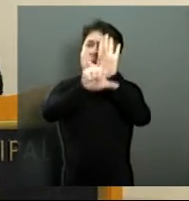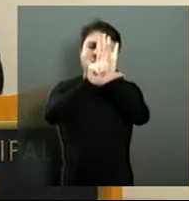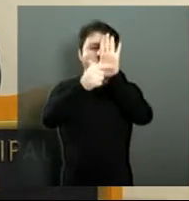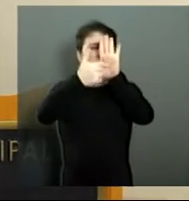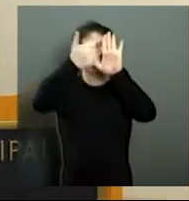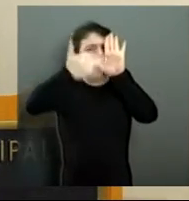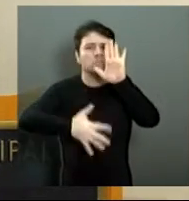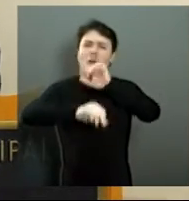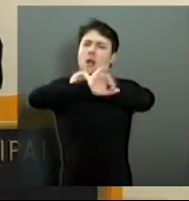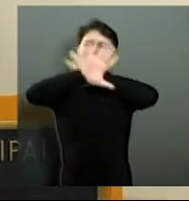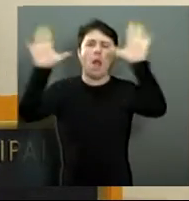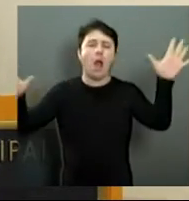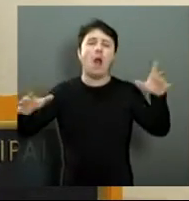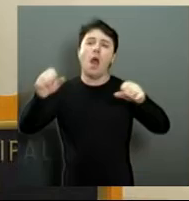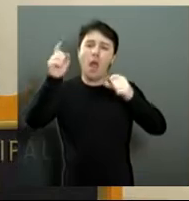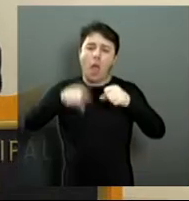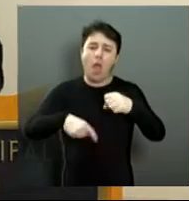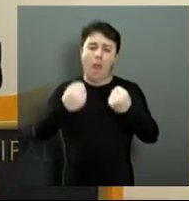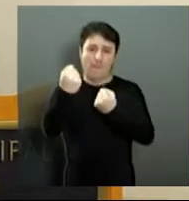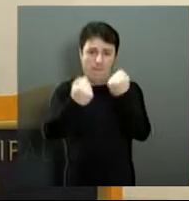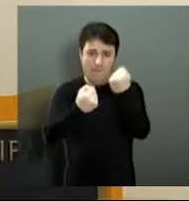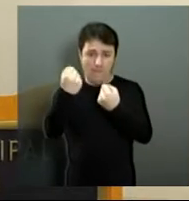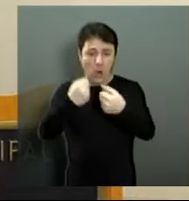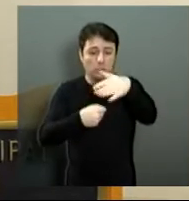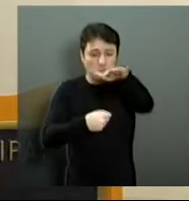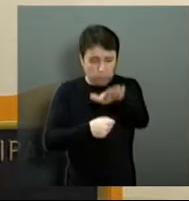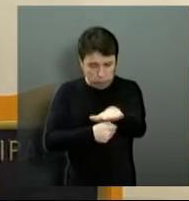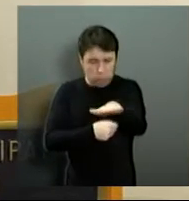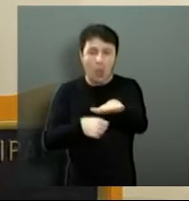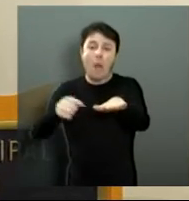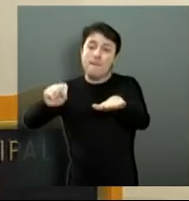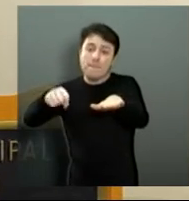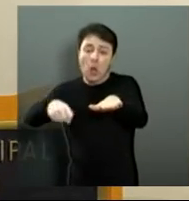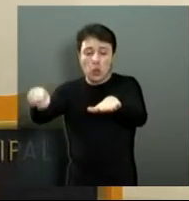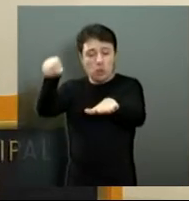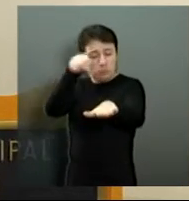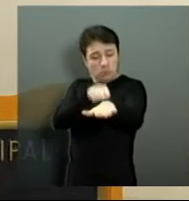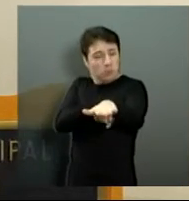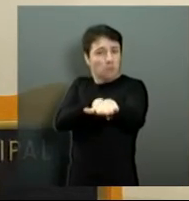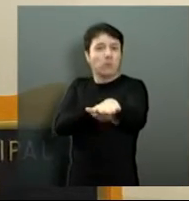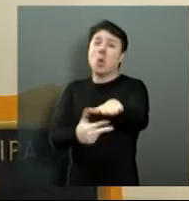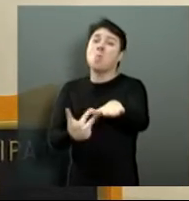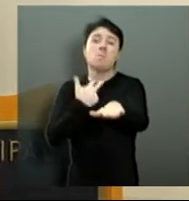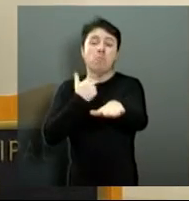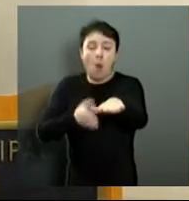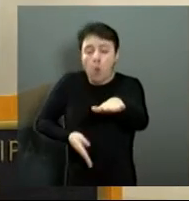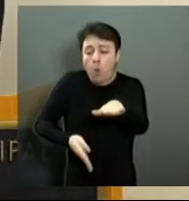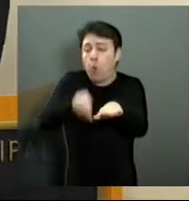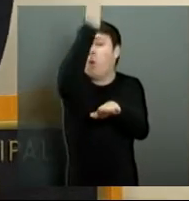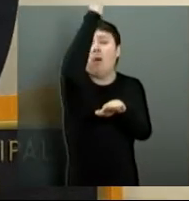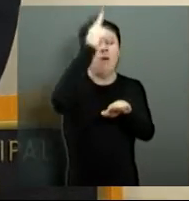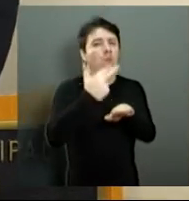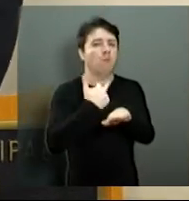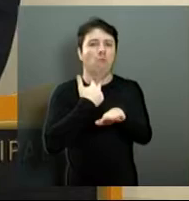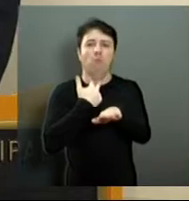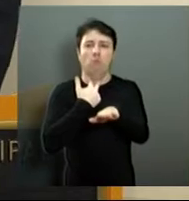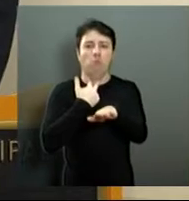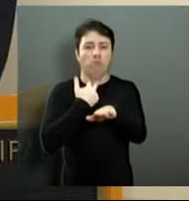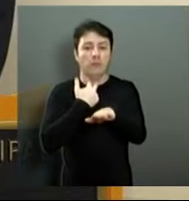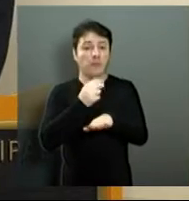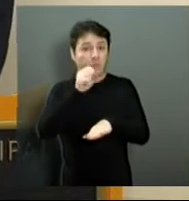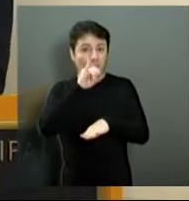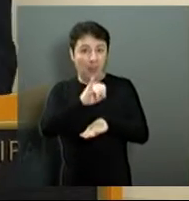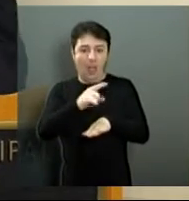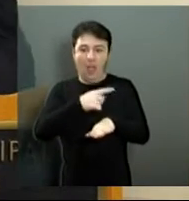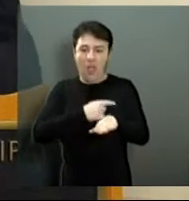clara, tem que andar atrás do carro, paga IPVA, paga tudo certinho, não tem como andar no corredor. E quando eles não conseguem passar